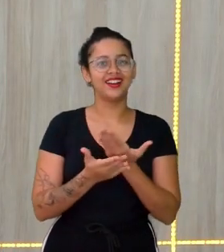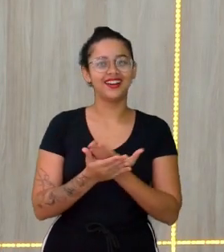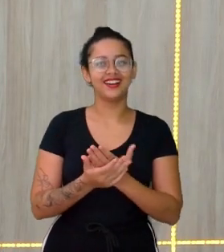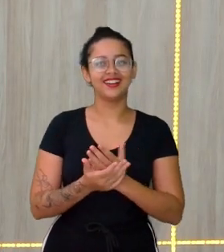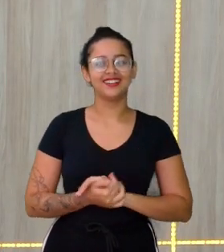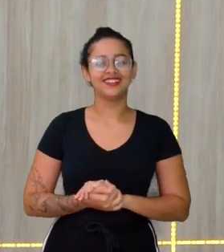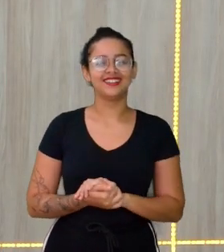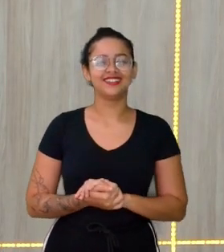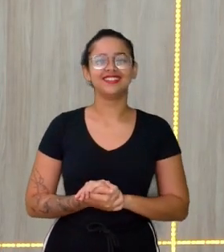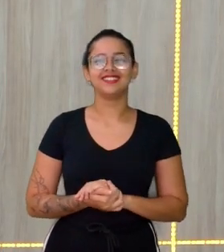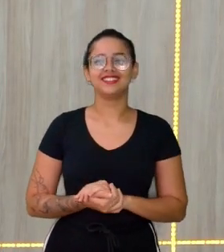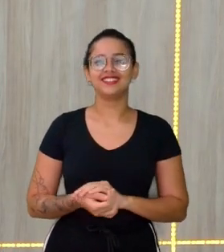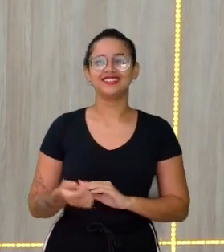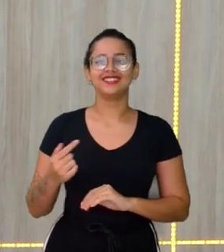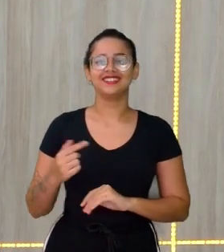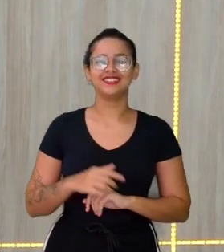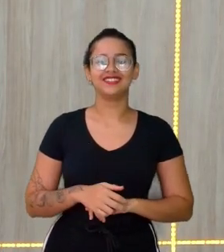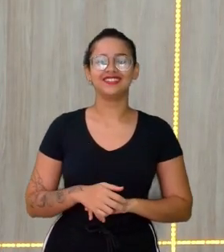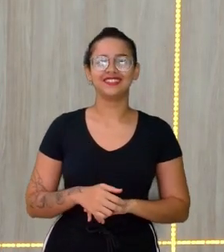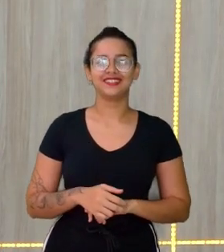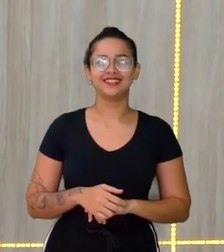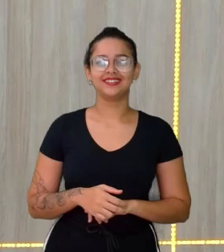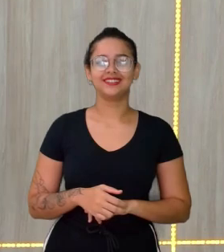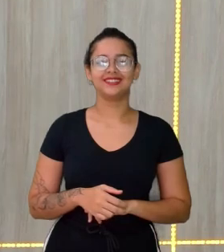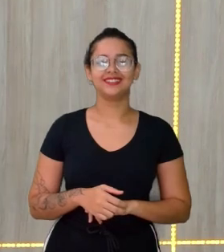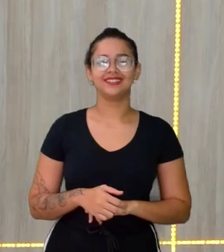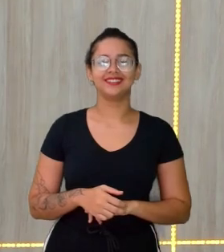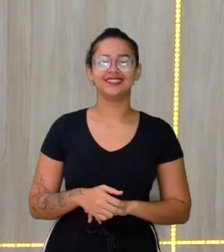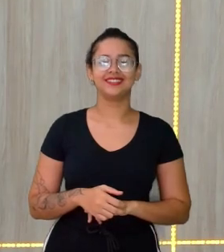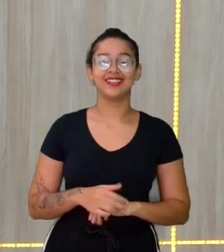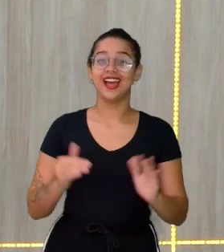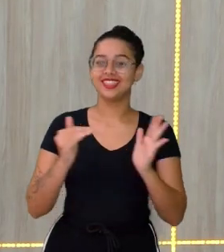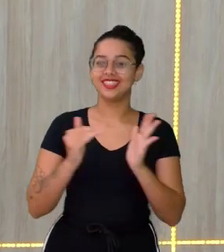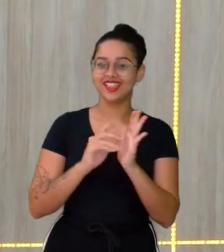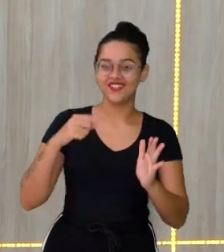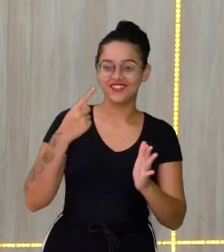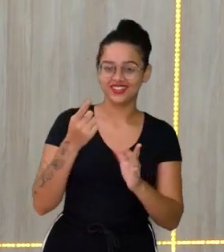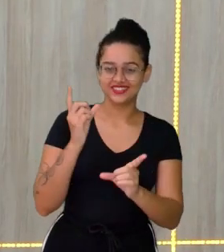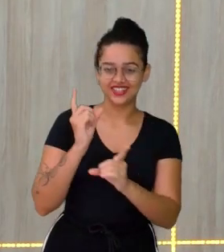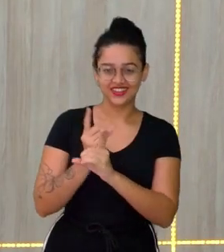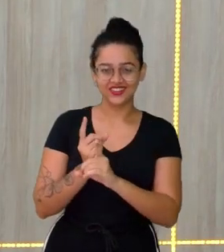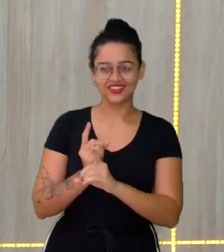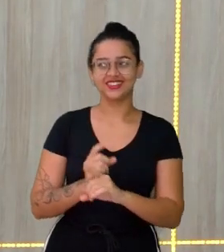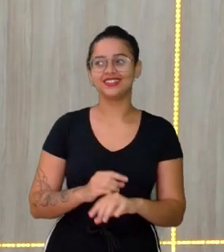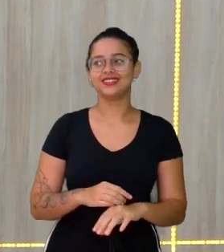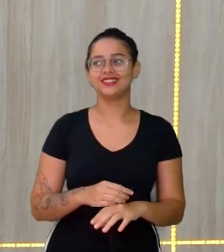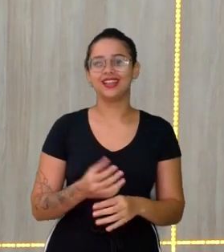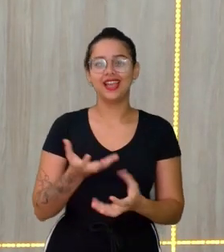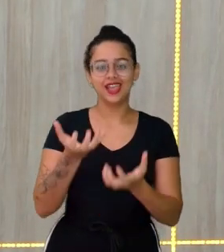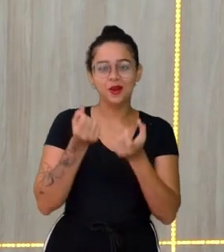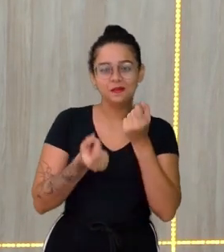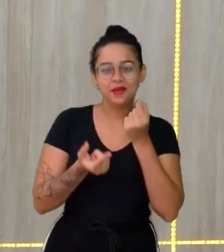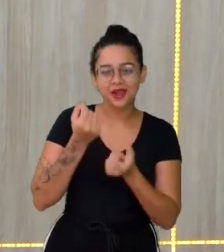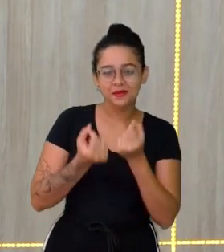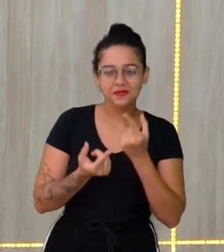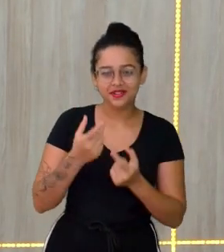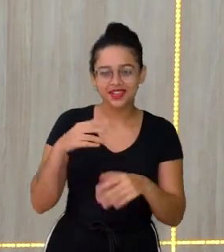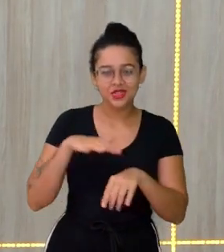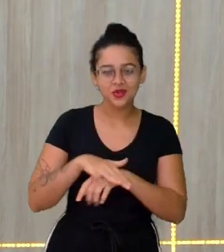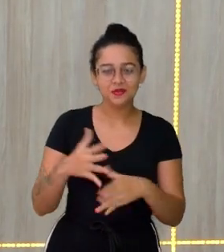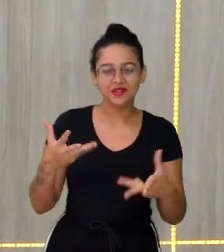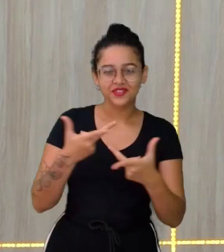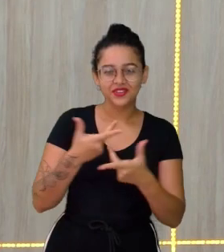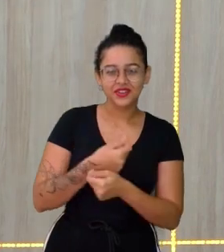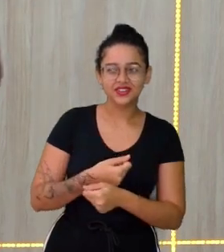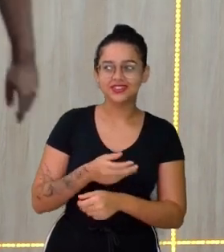Menino Não vou derrubar não Vamos embora Até o próximo encontro Pessoal Quero uma pipoquinha Isa Para essa noite maravilhosa